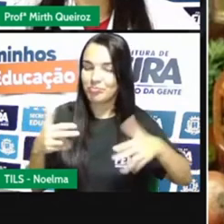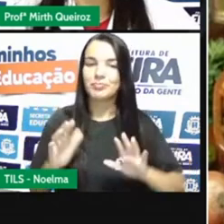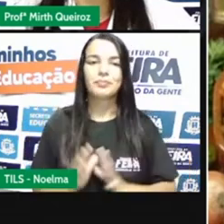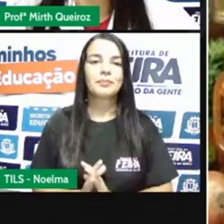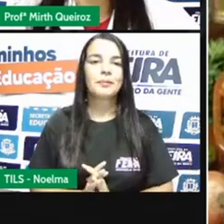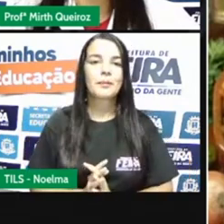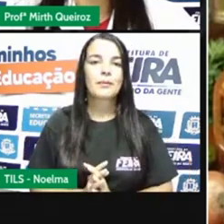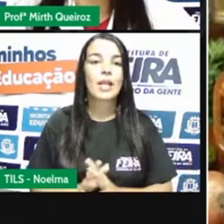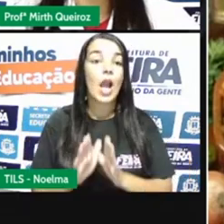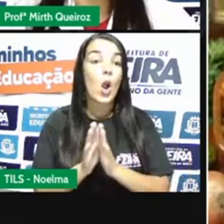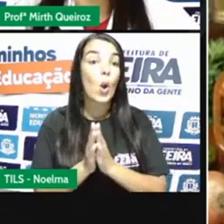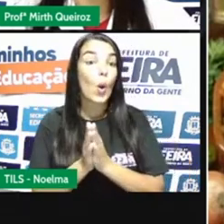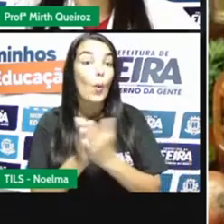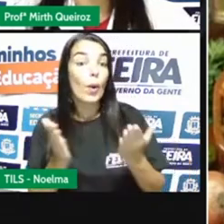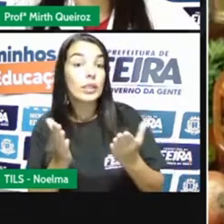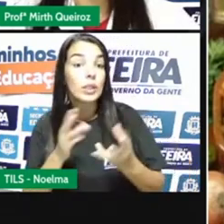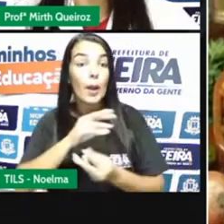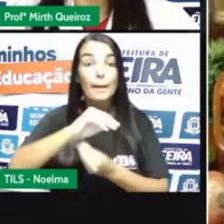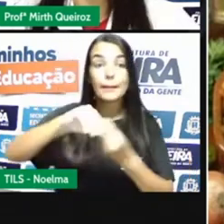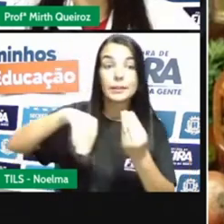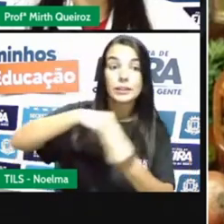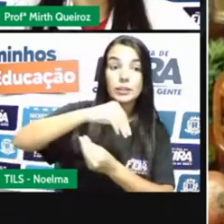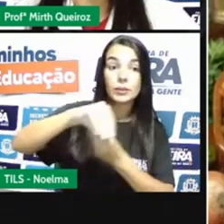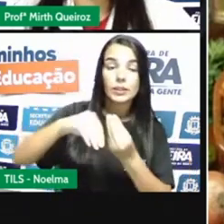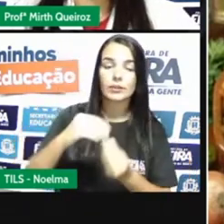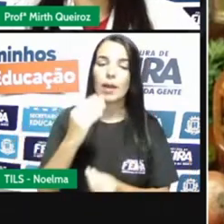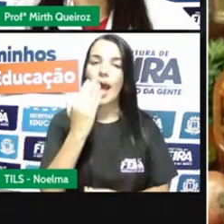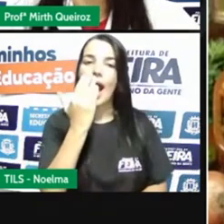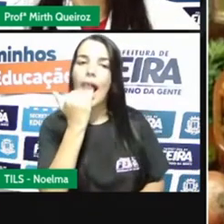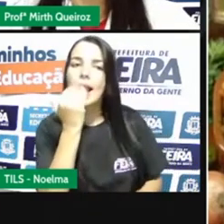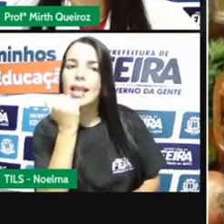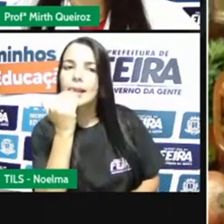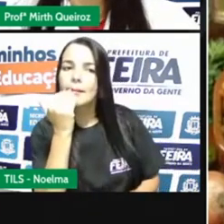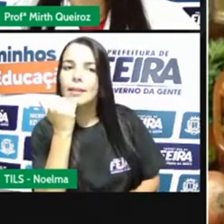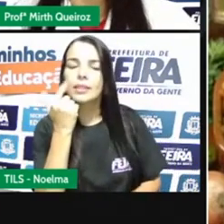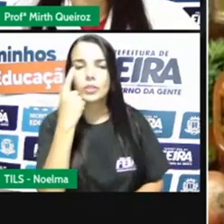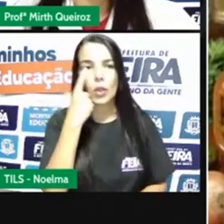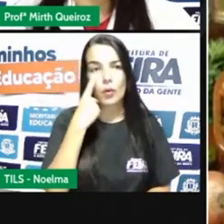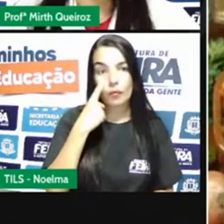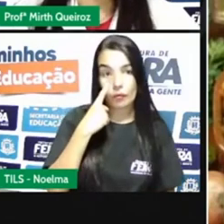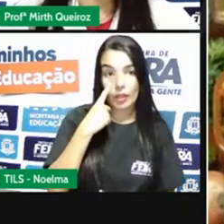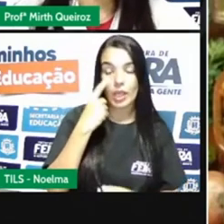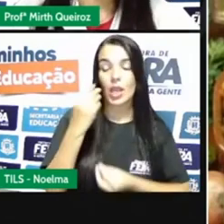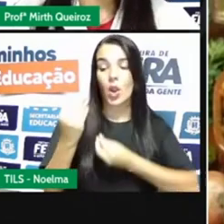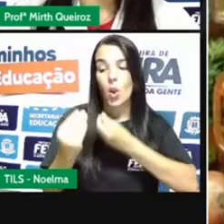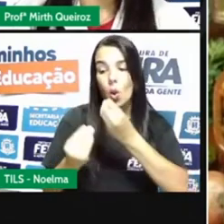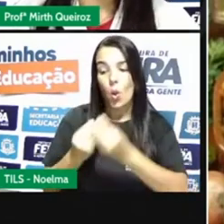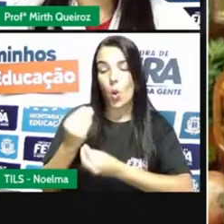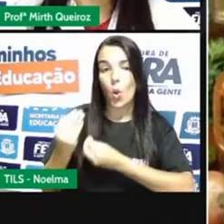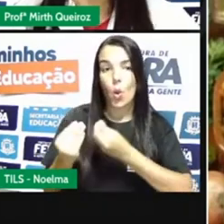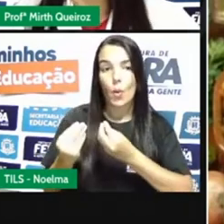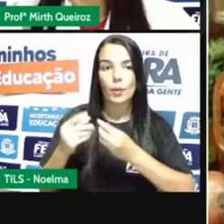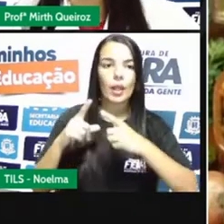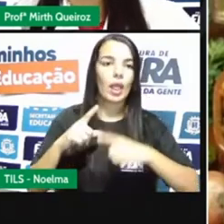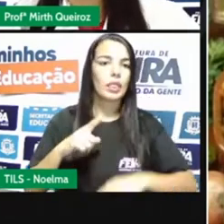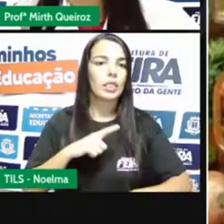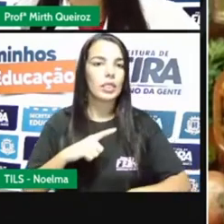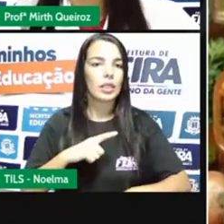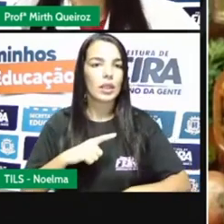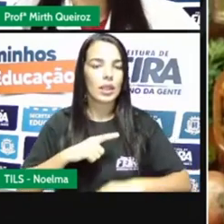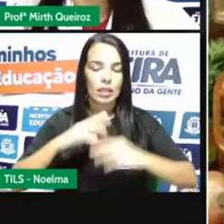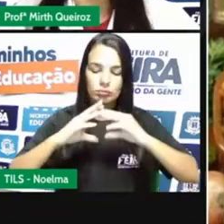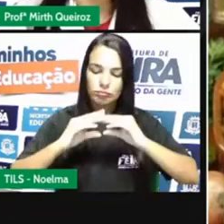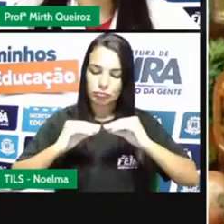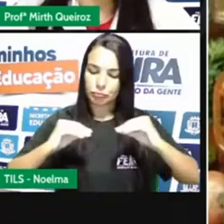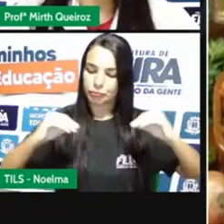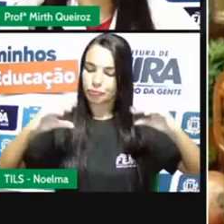alimentos, levamos em consideração a sua textura, seu estado físico, se conseguem ser dissolvidos ou não,